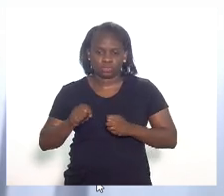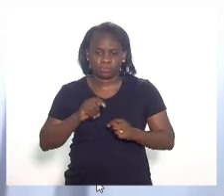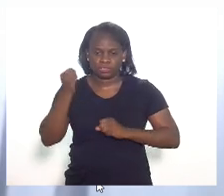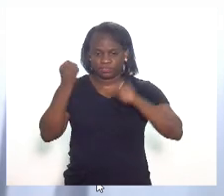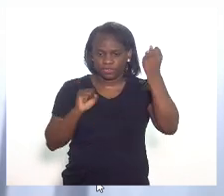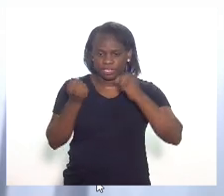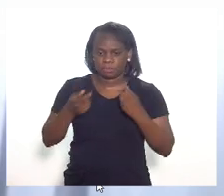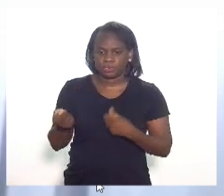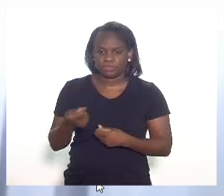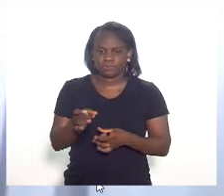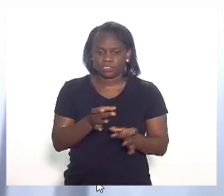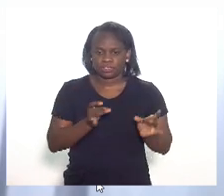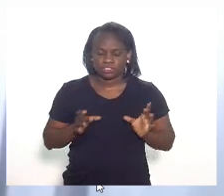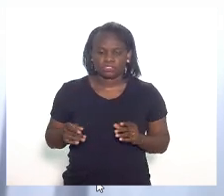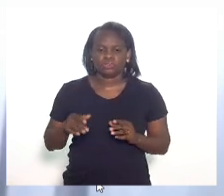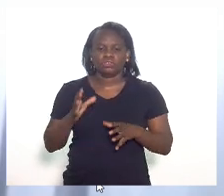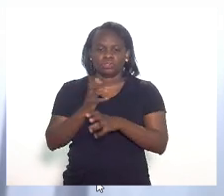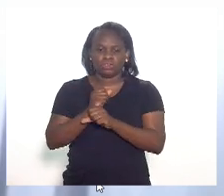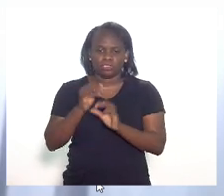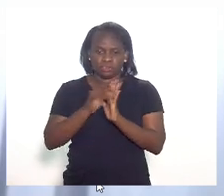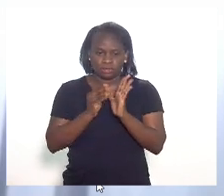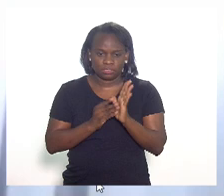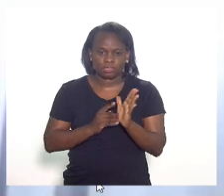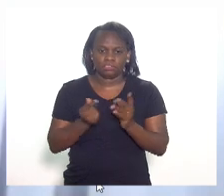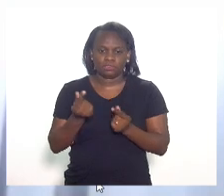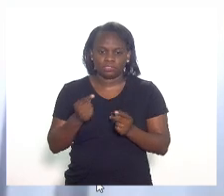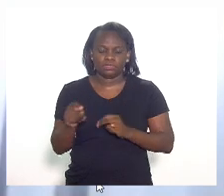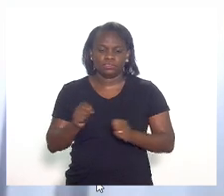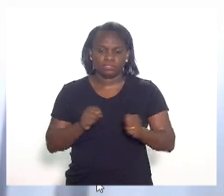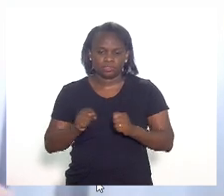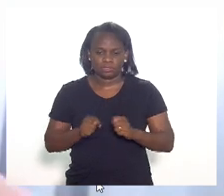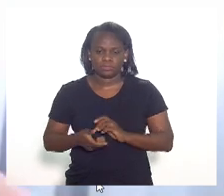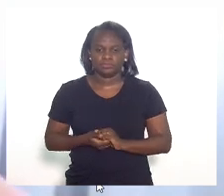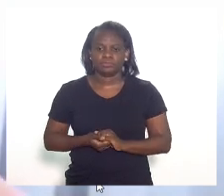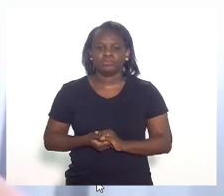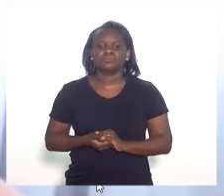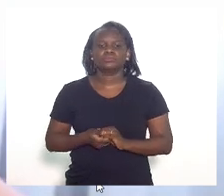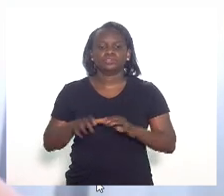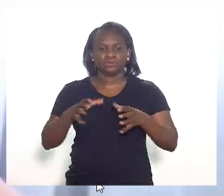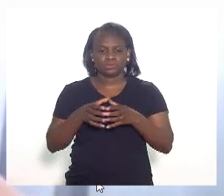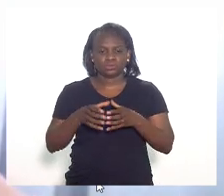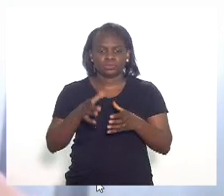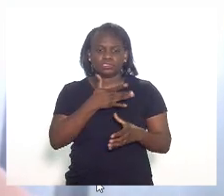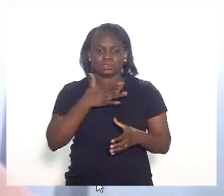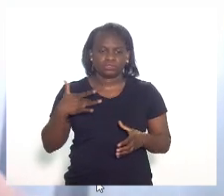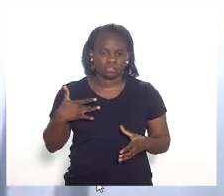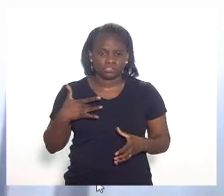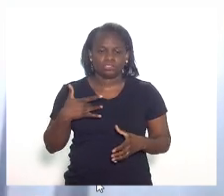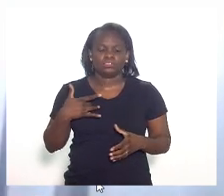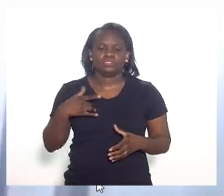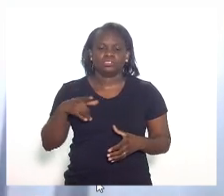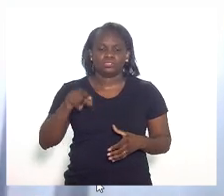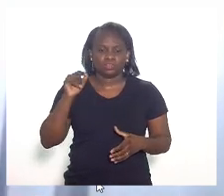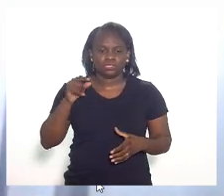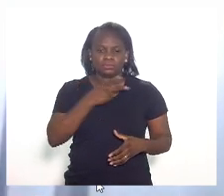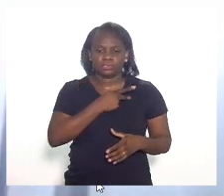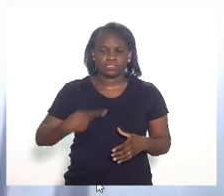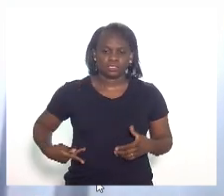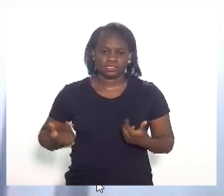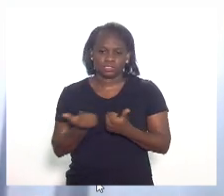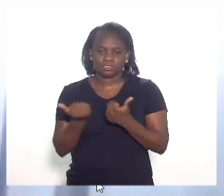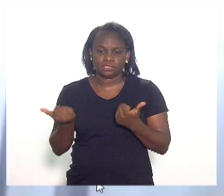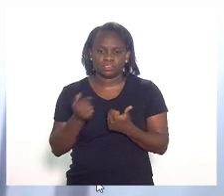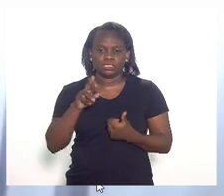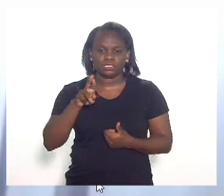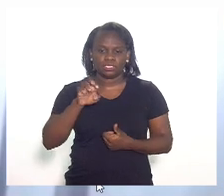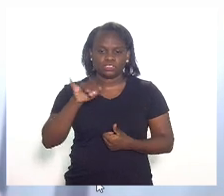comércio, orçamento, finanças, fiscalização e controle. Pela Comissão de Saúde, desígnio a vice-presidente, deputada